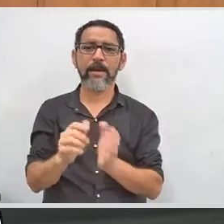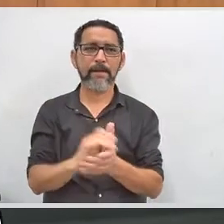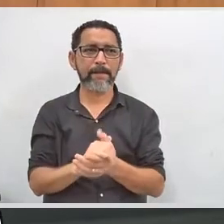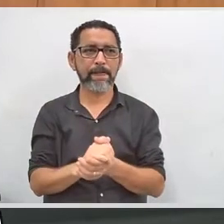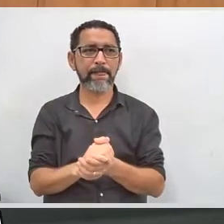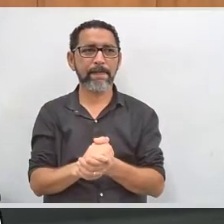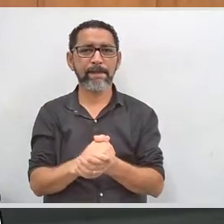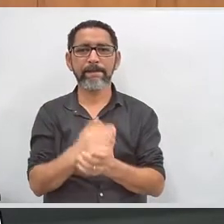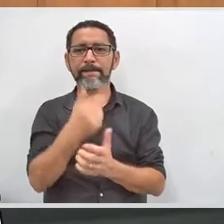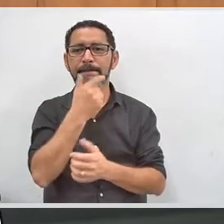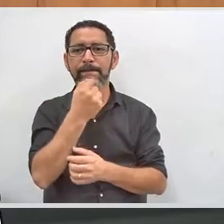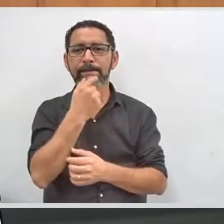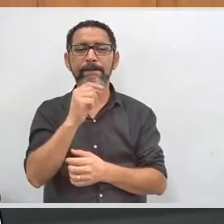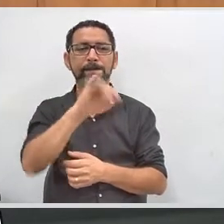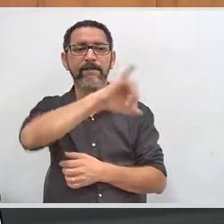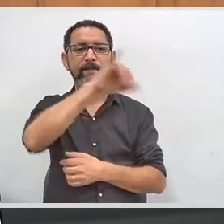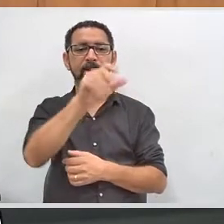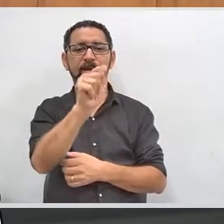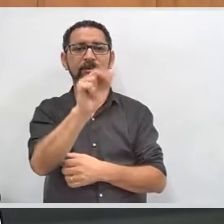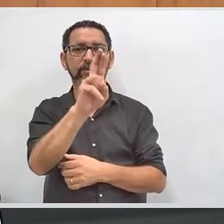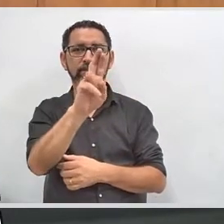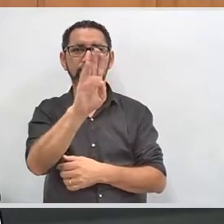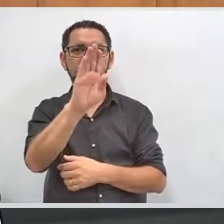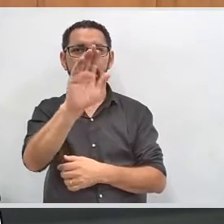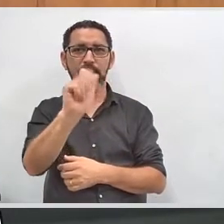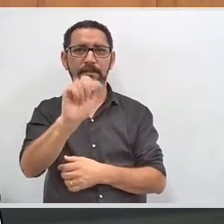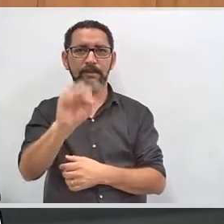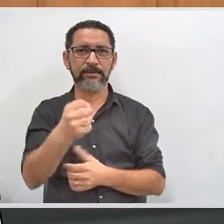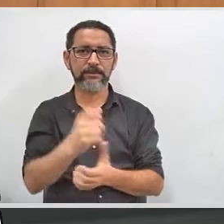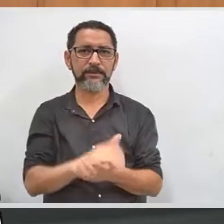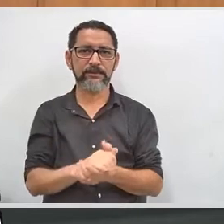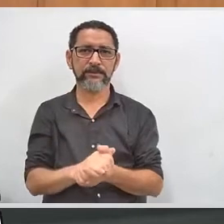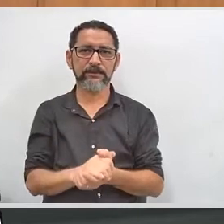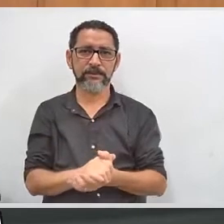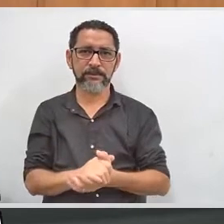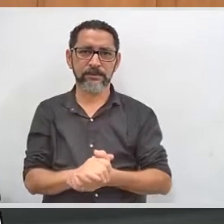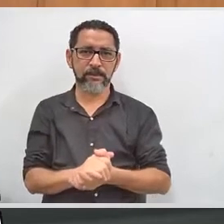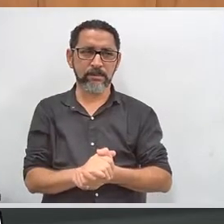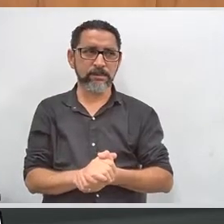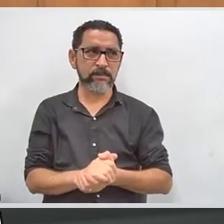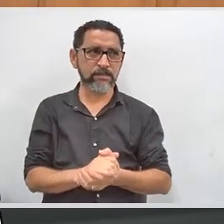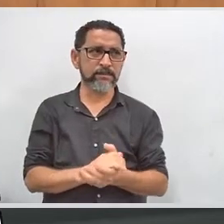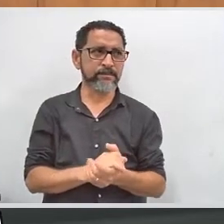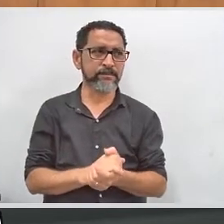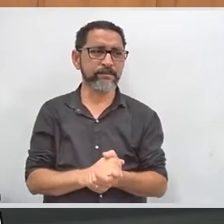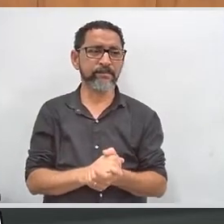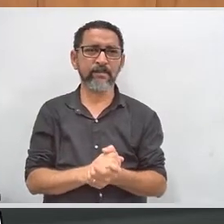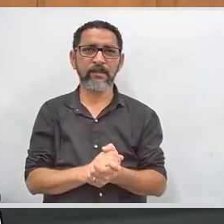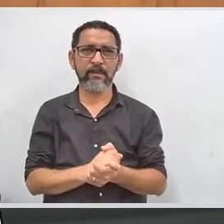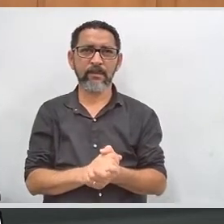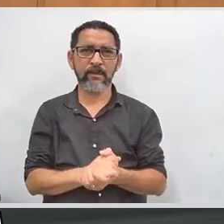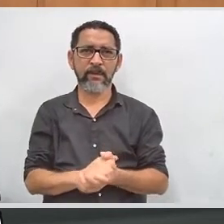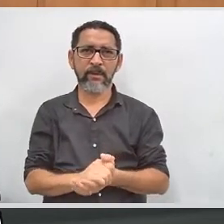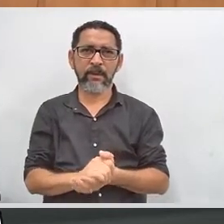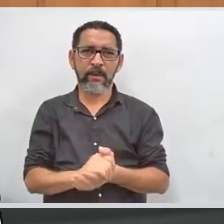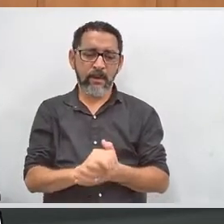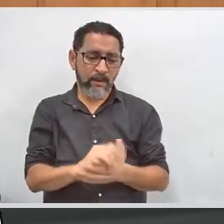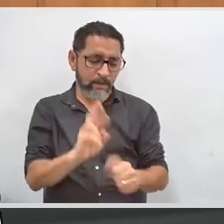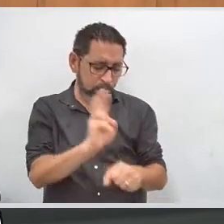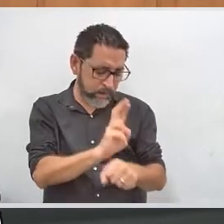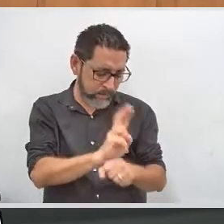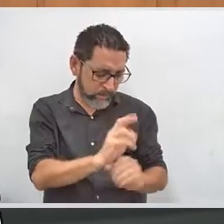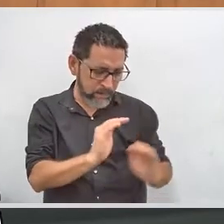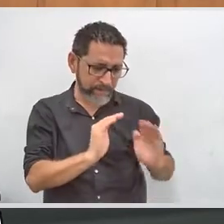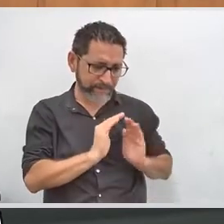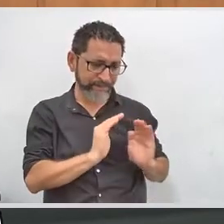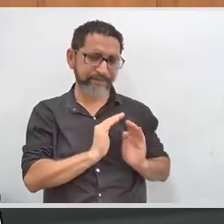ao senhor Jarbas, que pode fazer neste microfone, o Jarbas utiliza isso aqui, que representa aqui